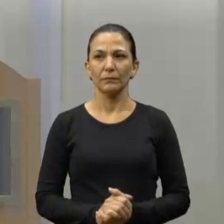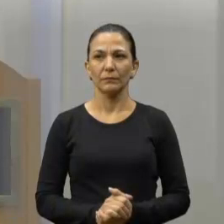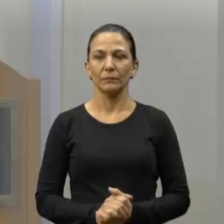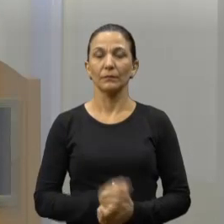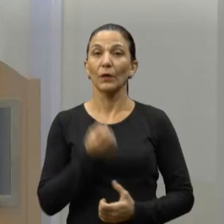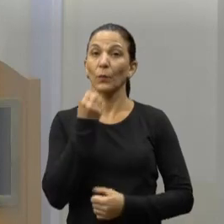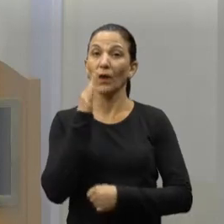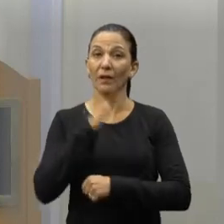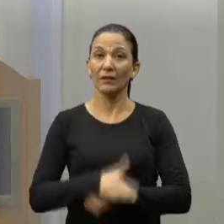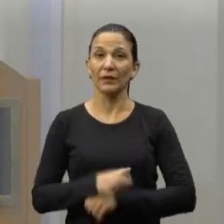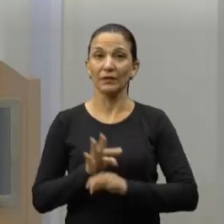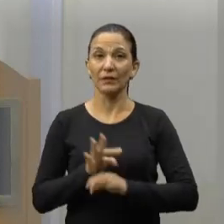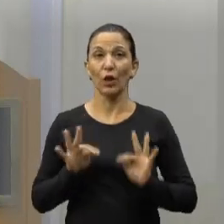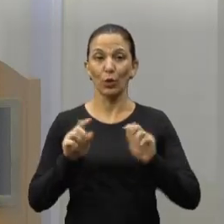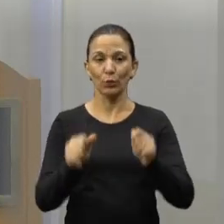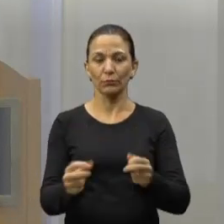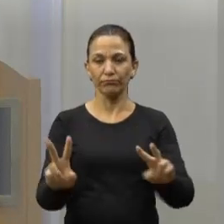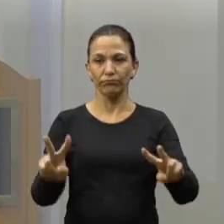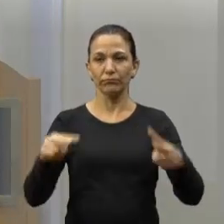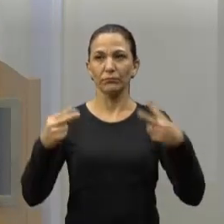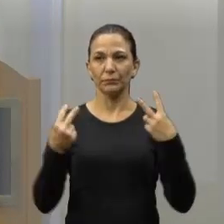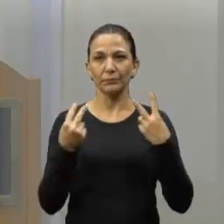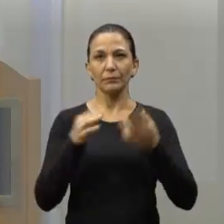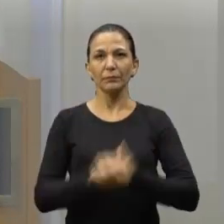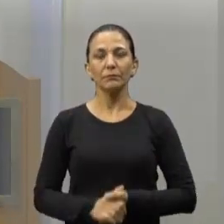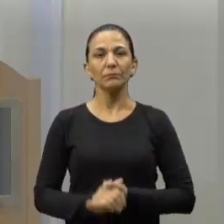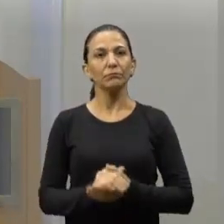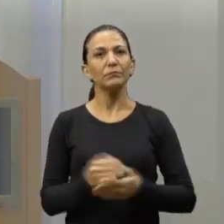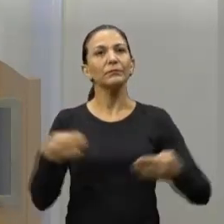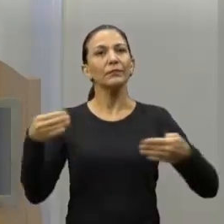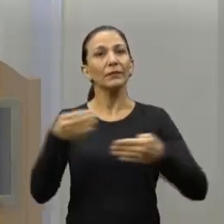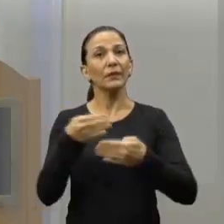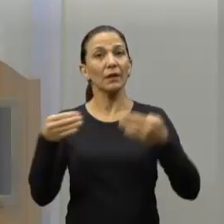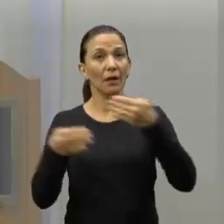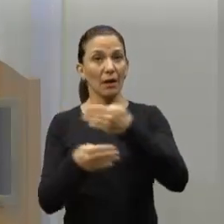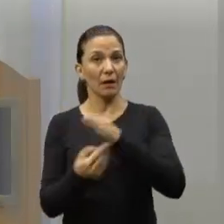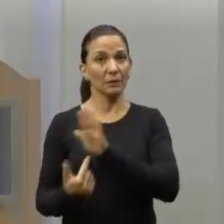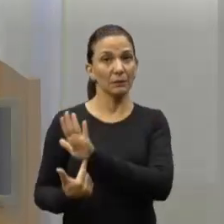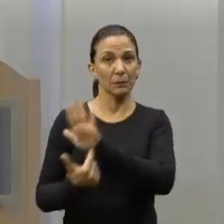Boa tarde a todos. Mari, por favor, o slide número um.